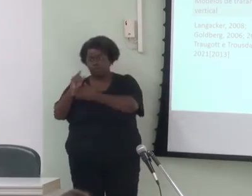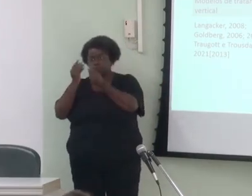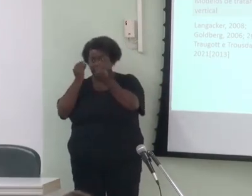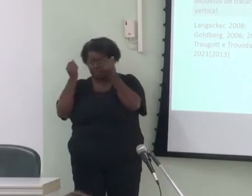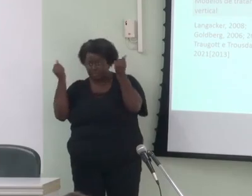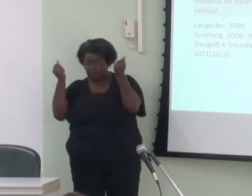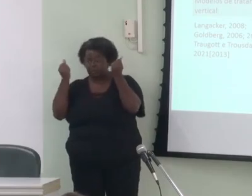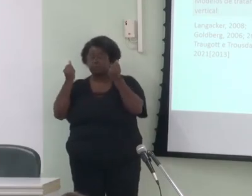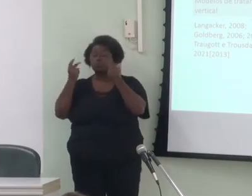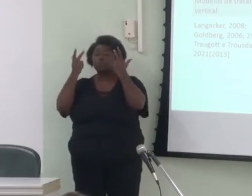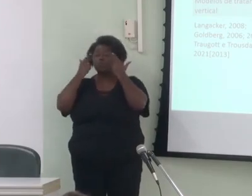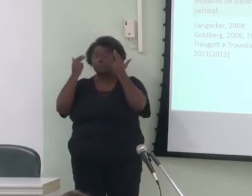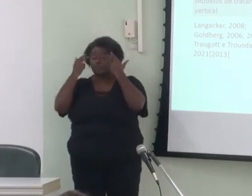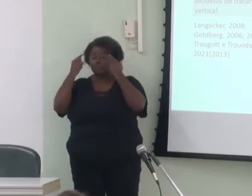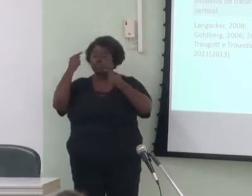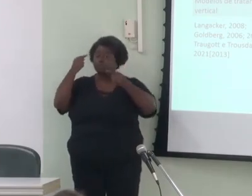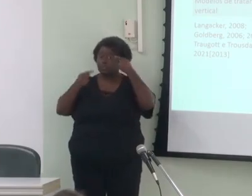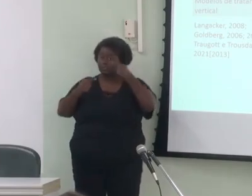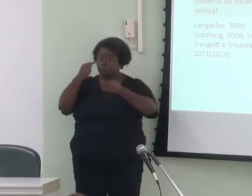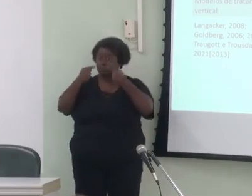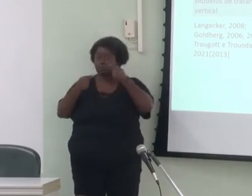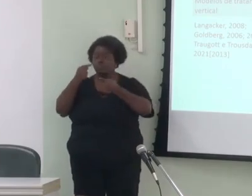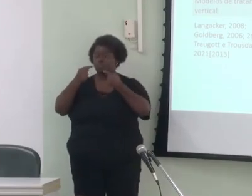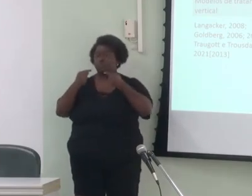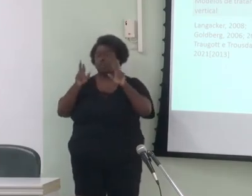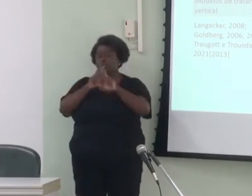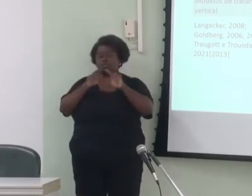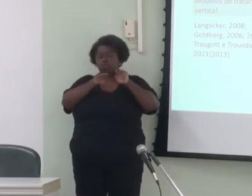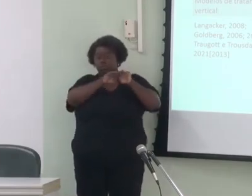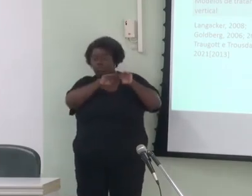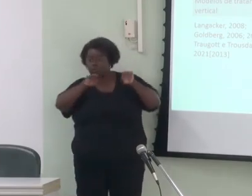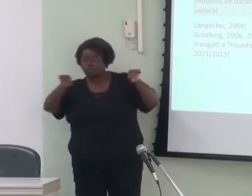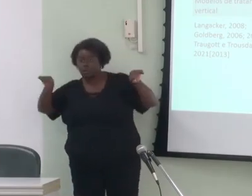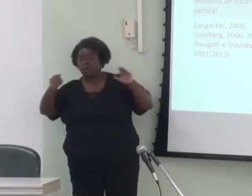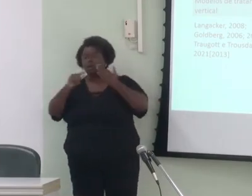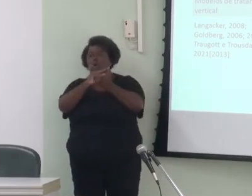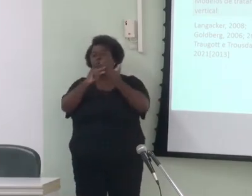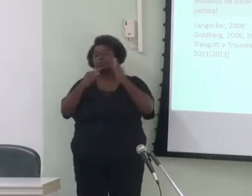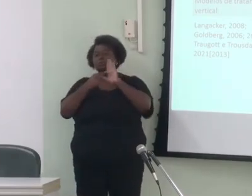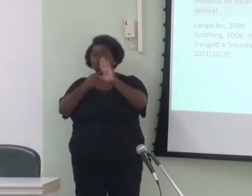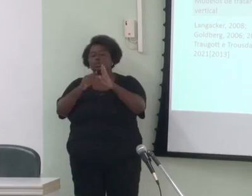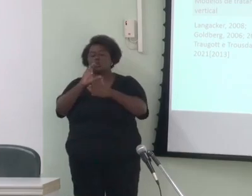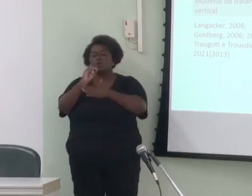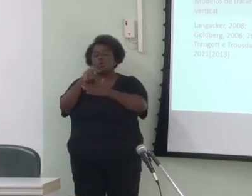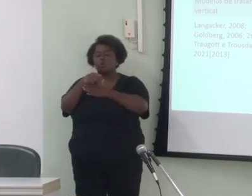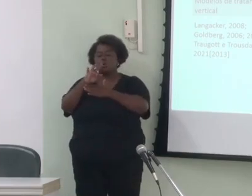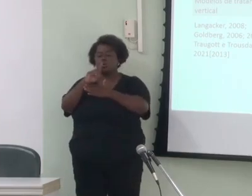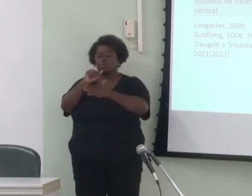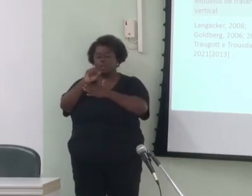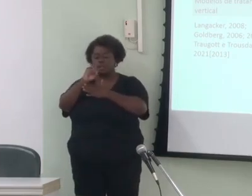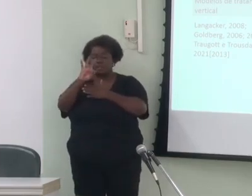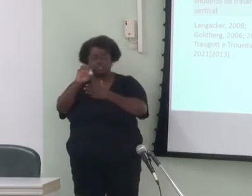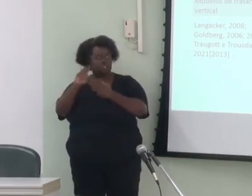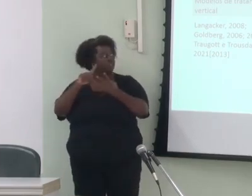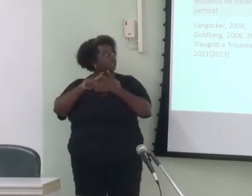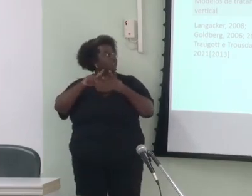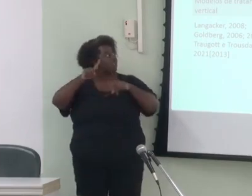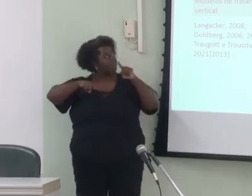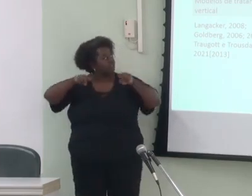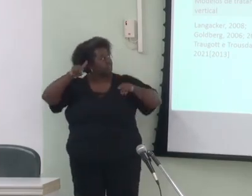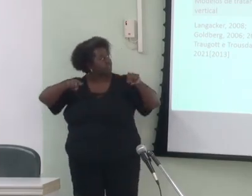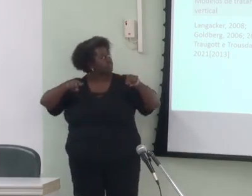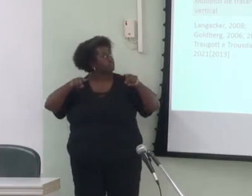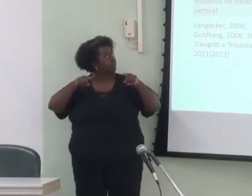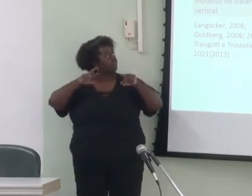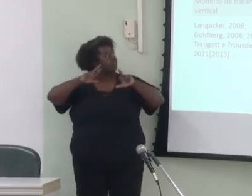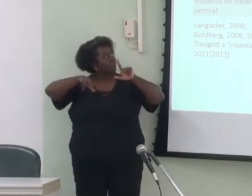organização horizontal autores mencionam noções como contraste alternância variação e similaridade Não